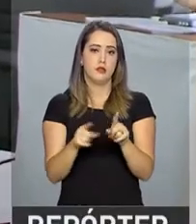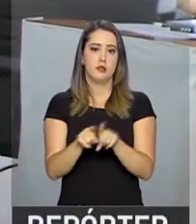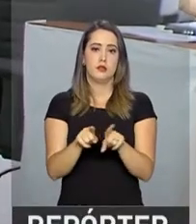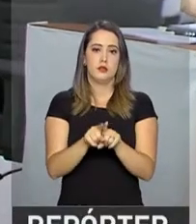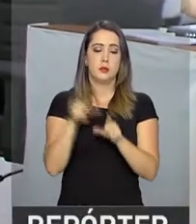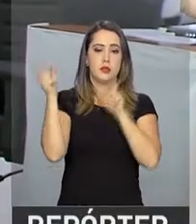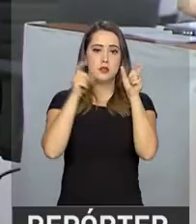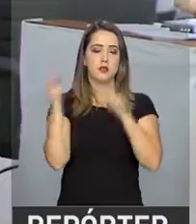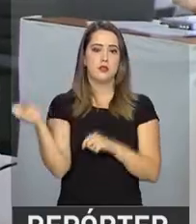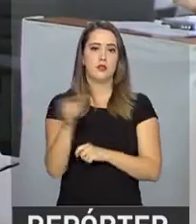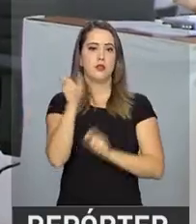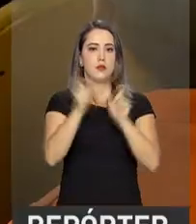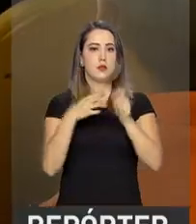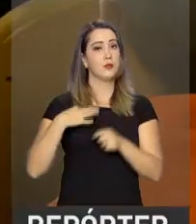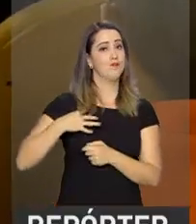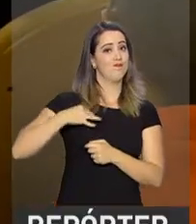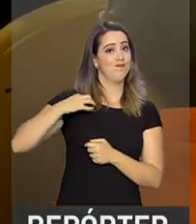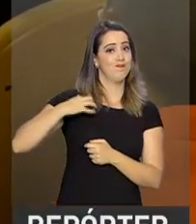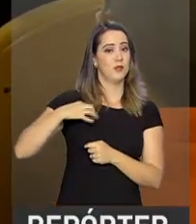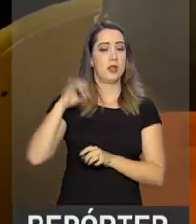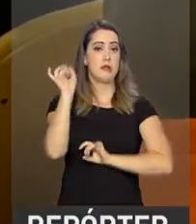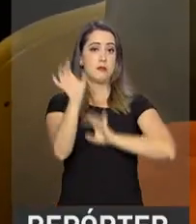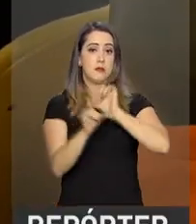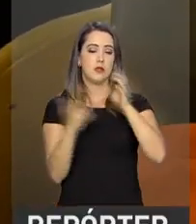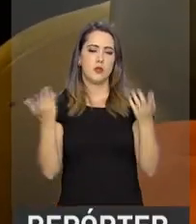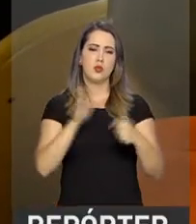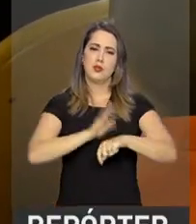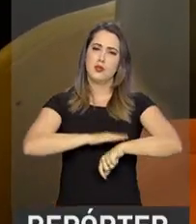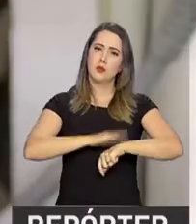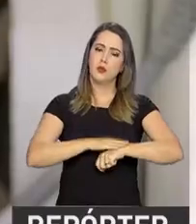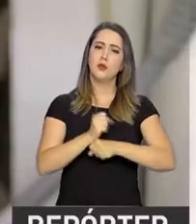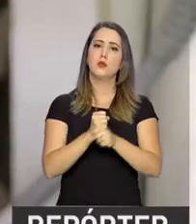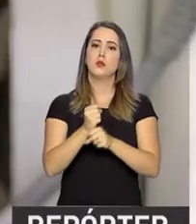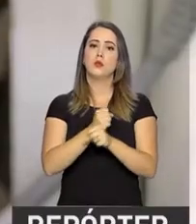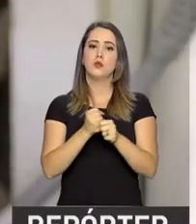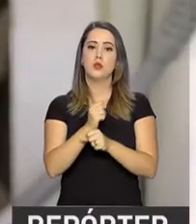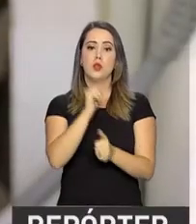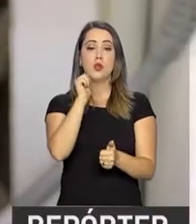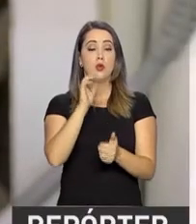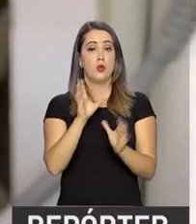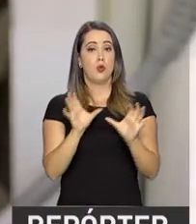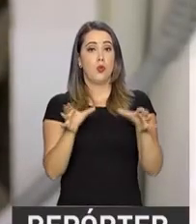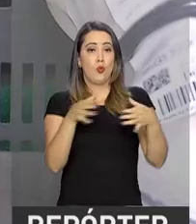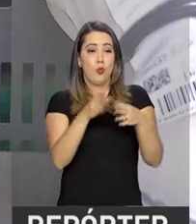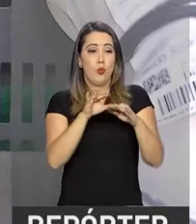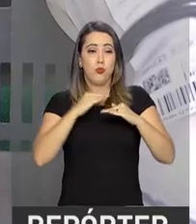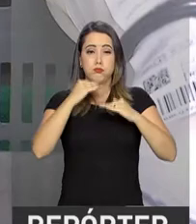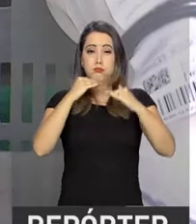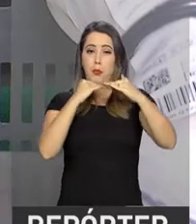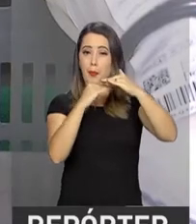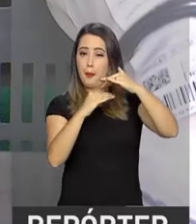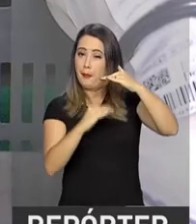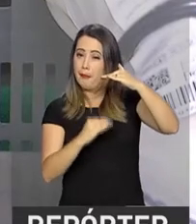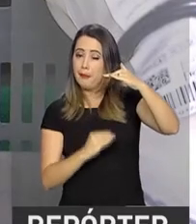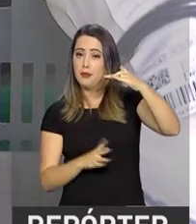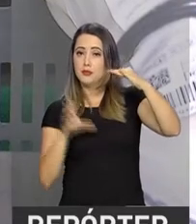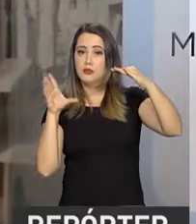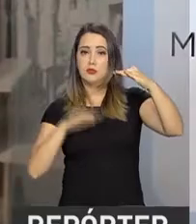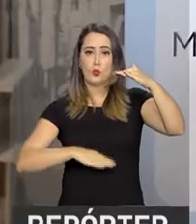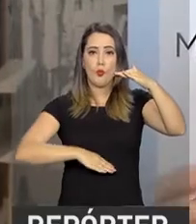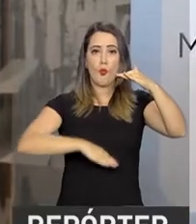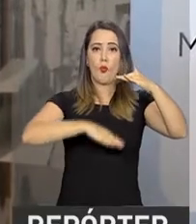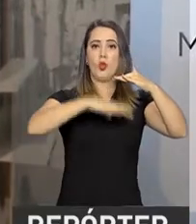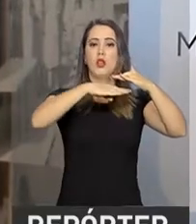atrair novos voluntários, especialmente nesta época do ano, quando os estoques dos bancos de sangue do país costumam diminuir.